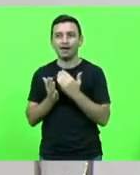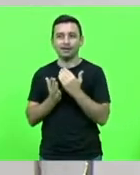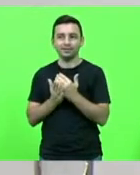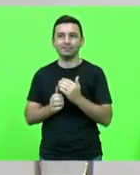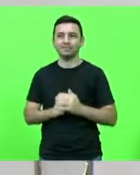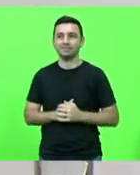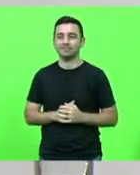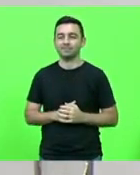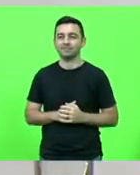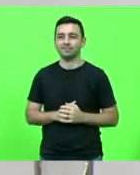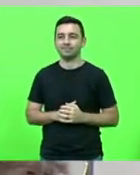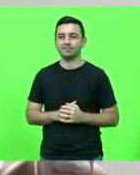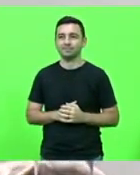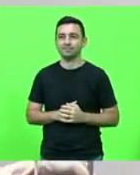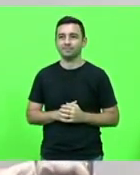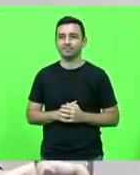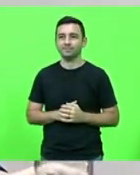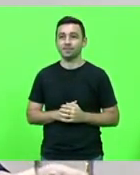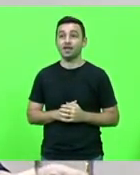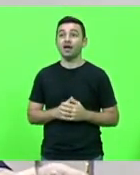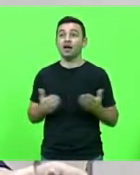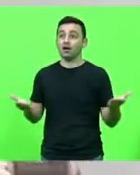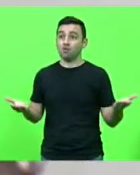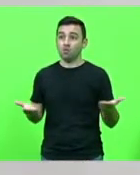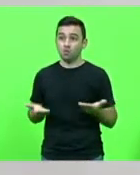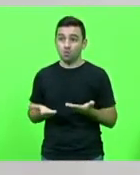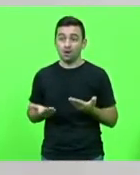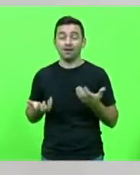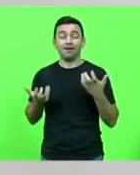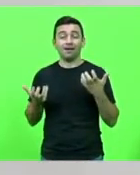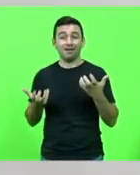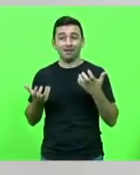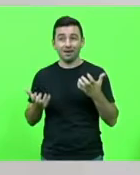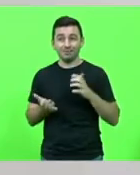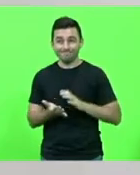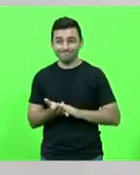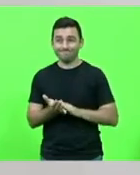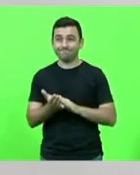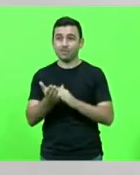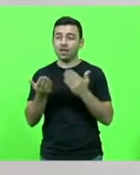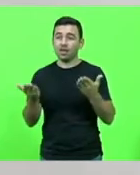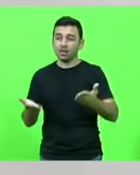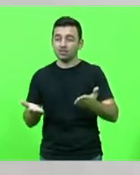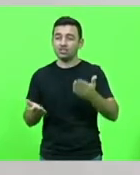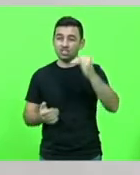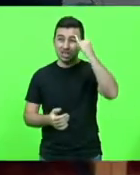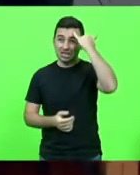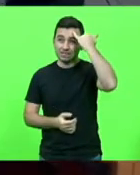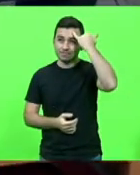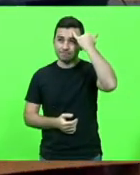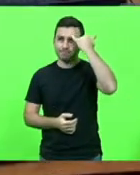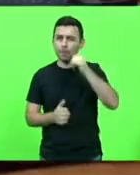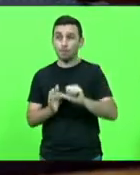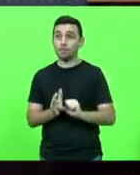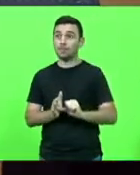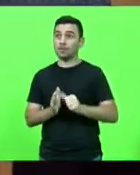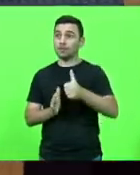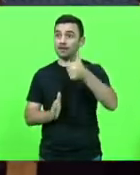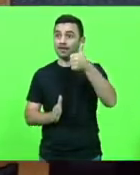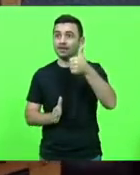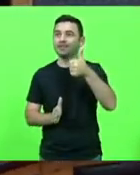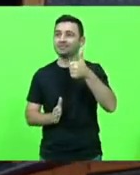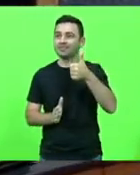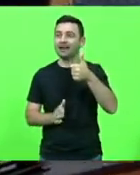Estevam vocês iam fazer um singelo à parte quero parabenizar o deputado Jair Mioto que foi pioneiro aqui na Assembleia desse trabalho e sempre